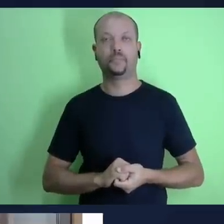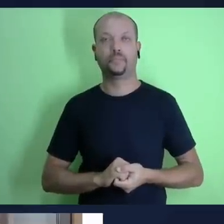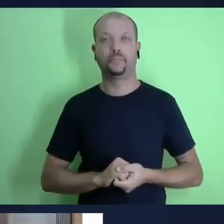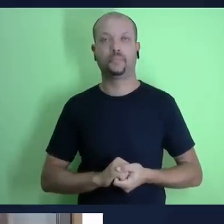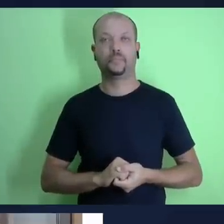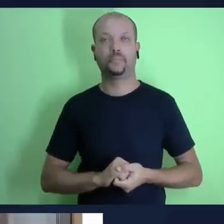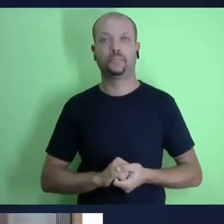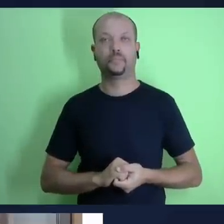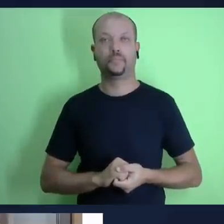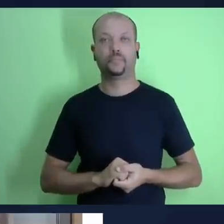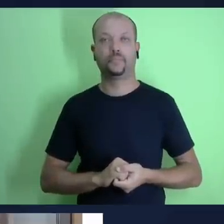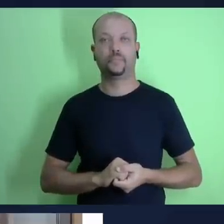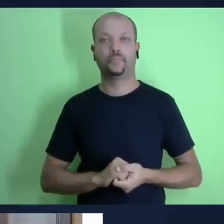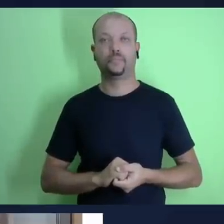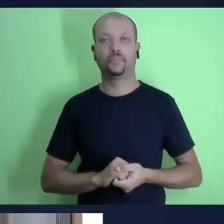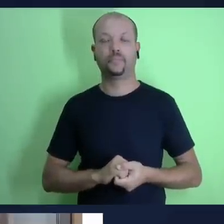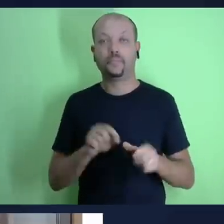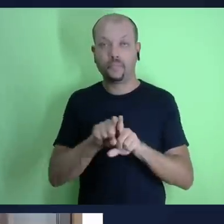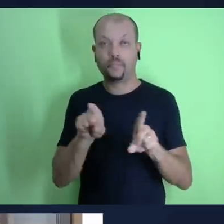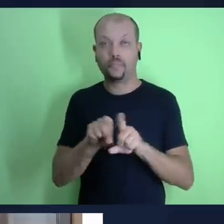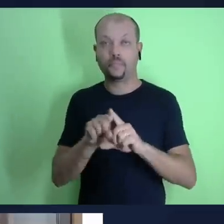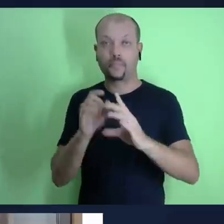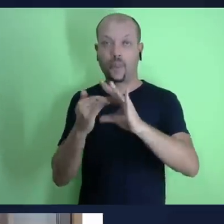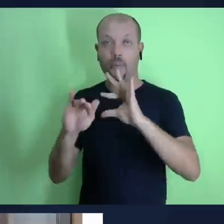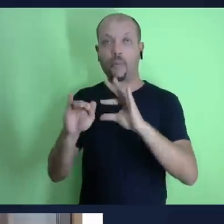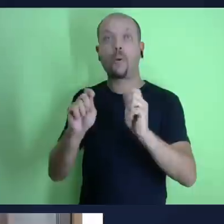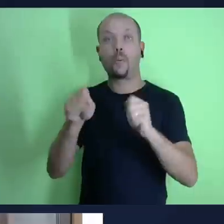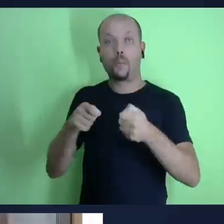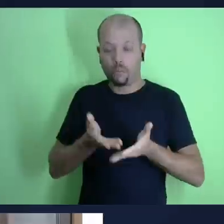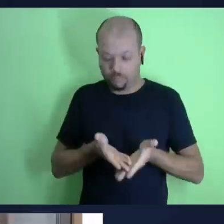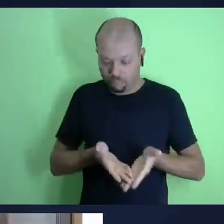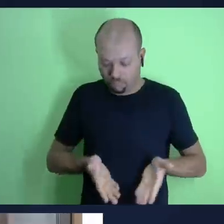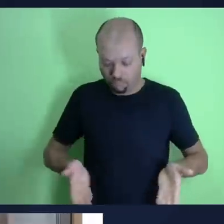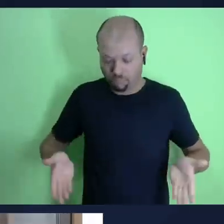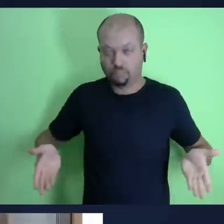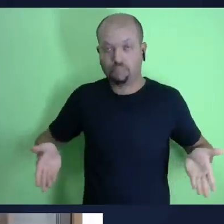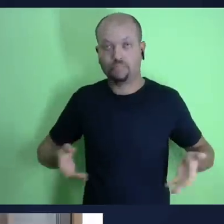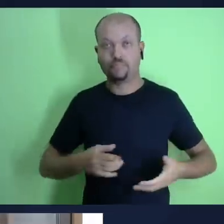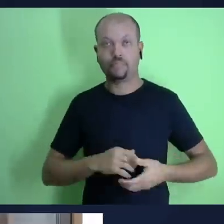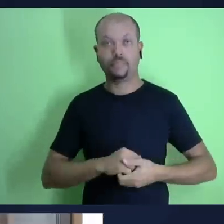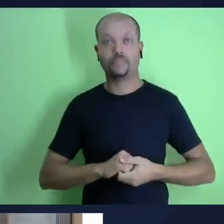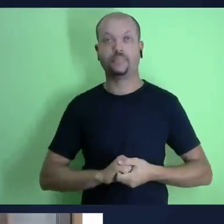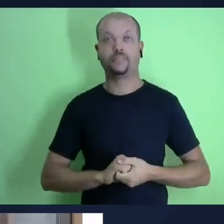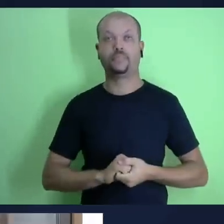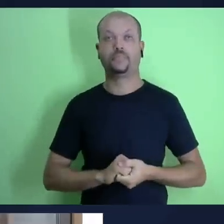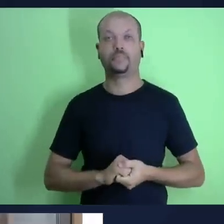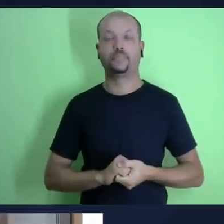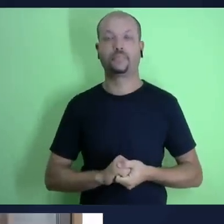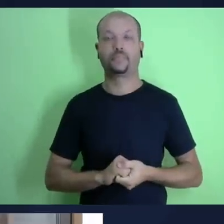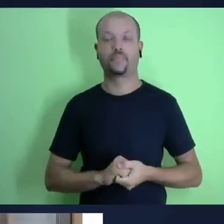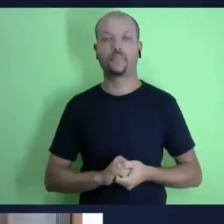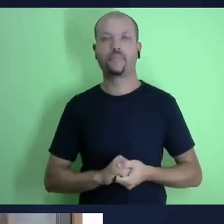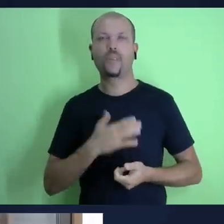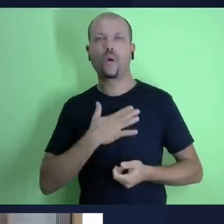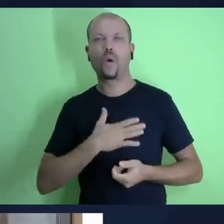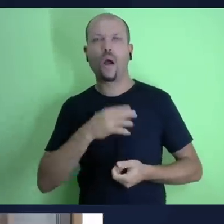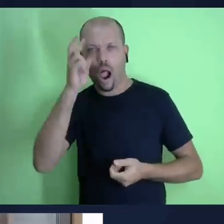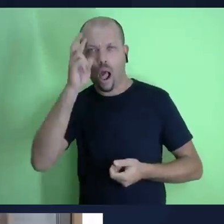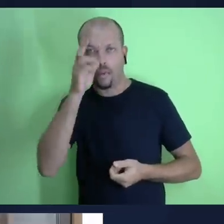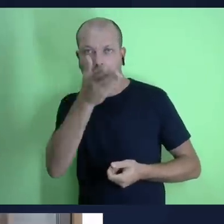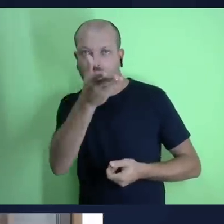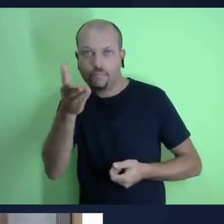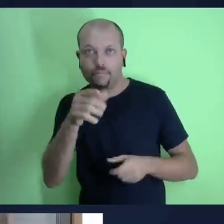um meia cinco zero zero zero oito ou o e-mail unasp arroba cpb ponto com